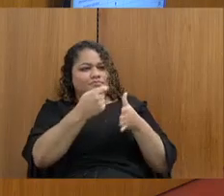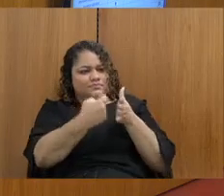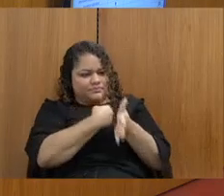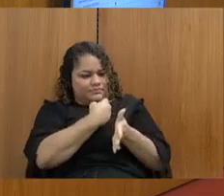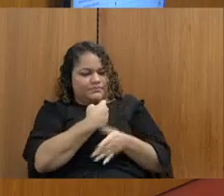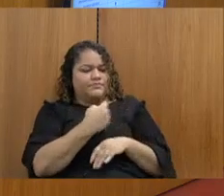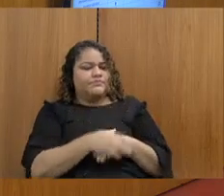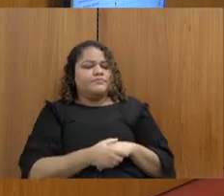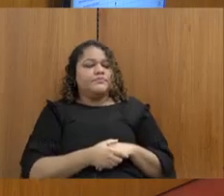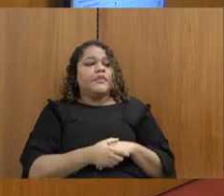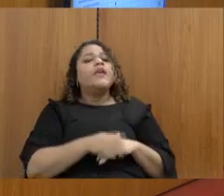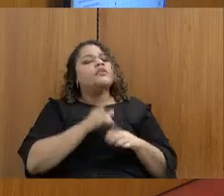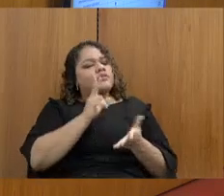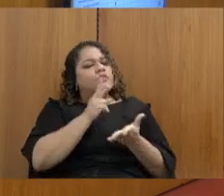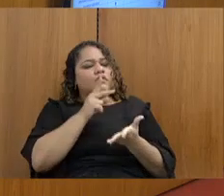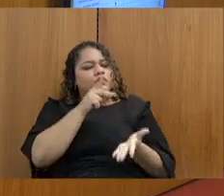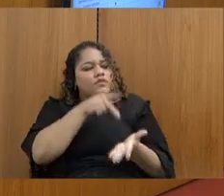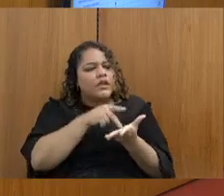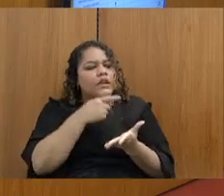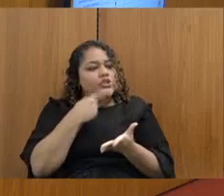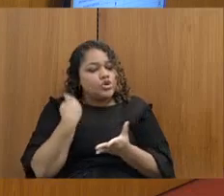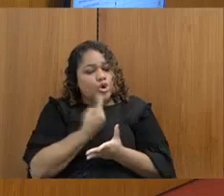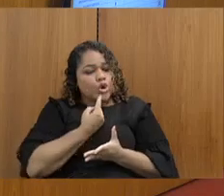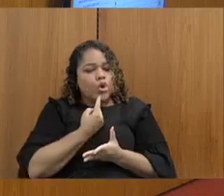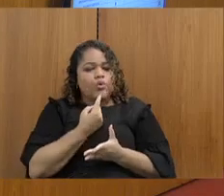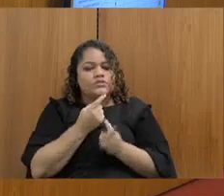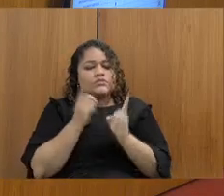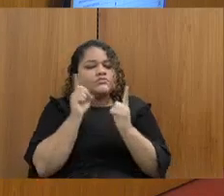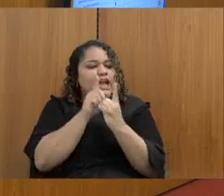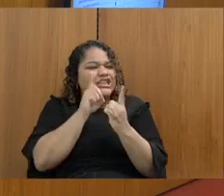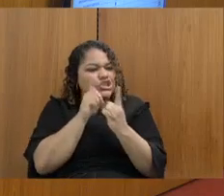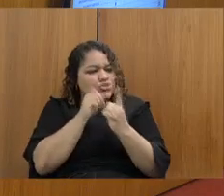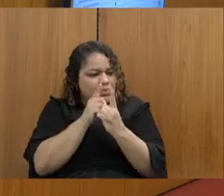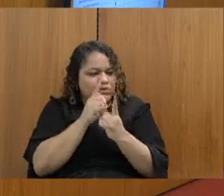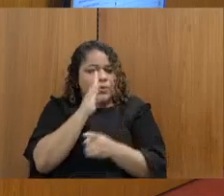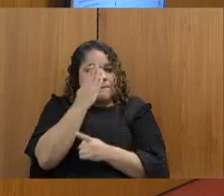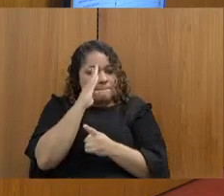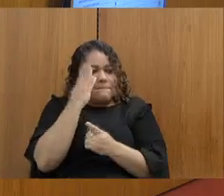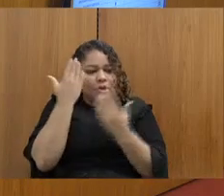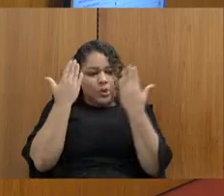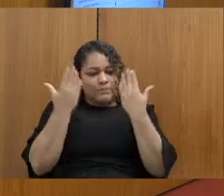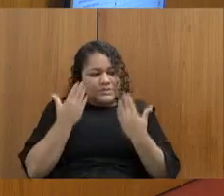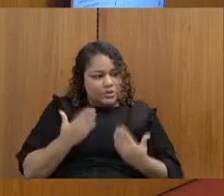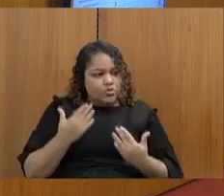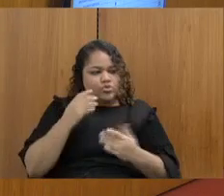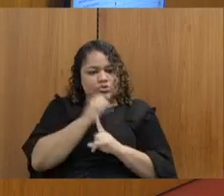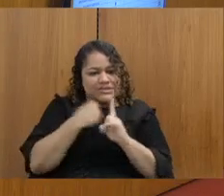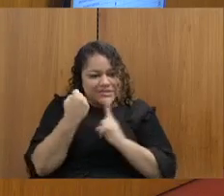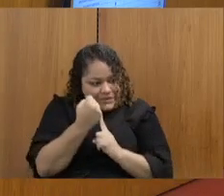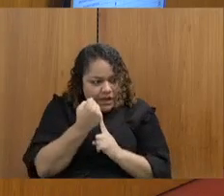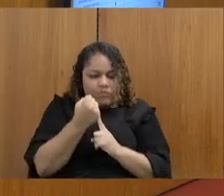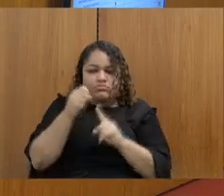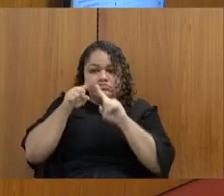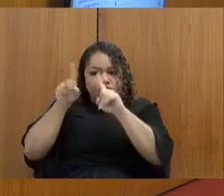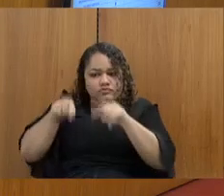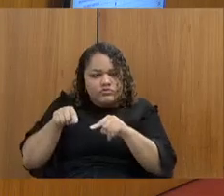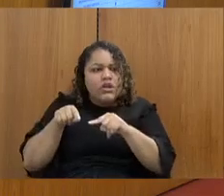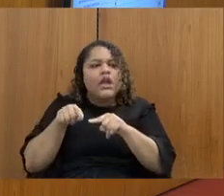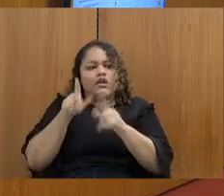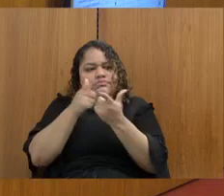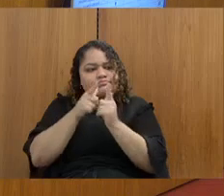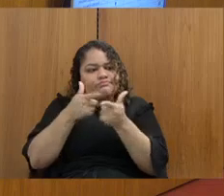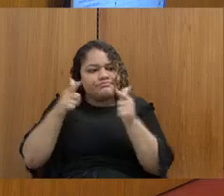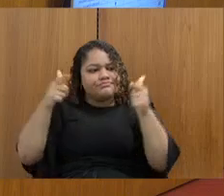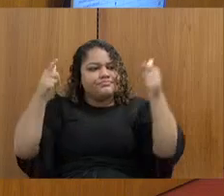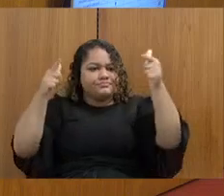temos ampliado o número de atendimentos biopsicossociais do servidor. É uma necessidade realmente, como eu falei logo no começo, nós